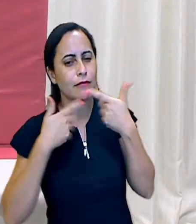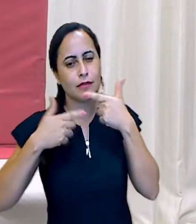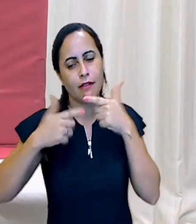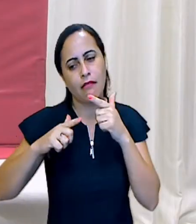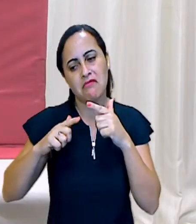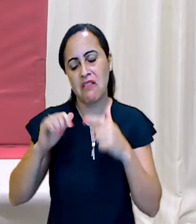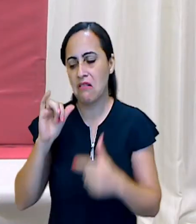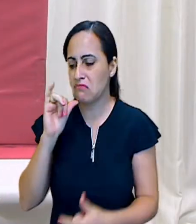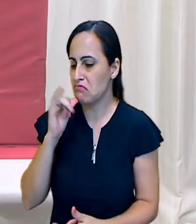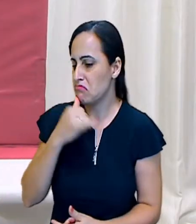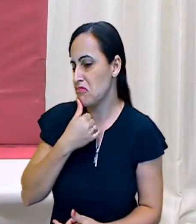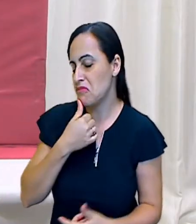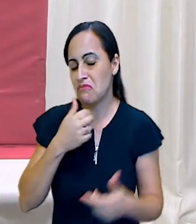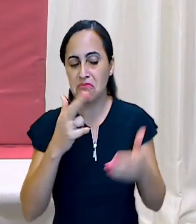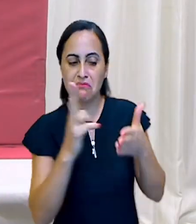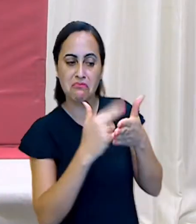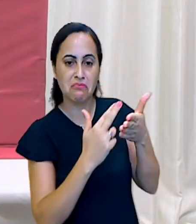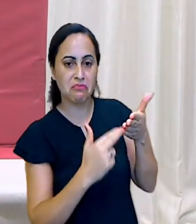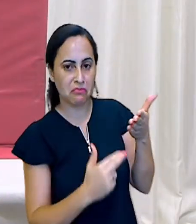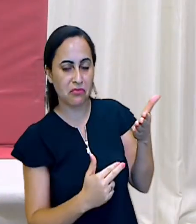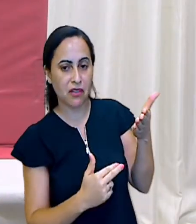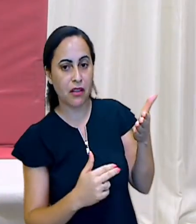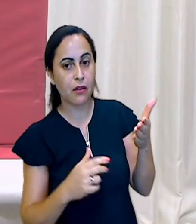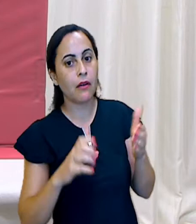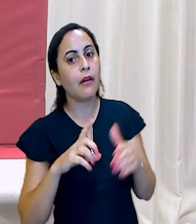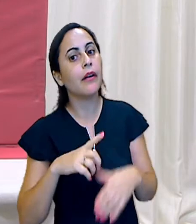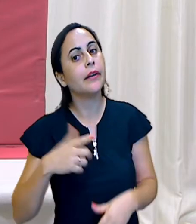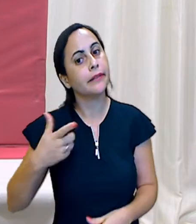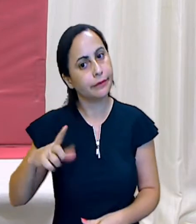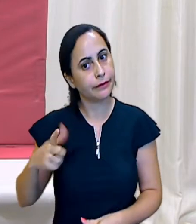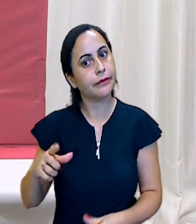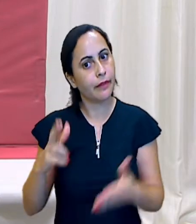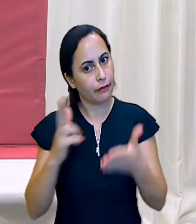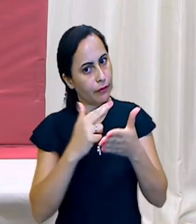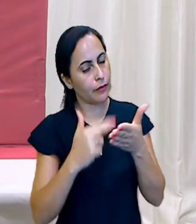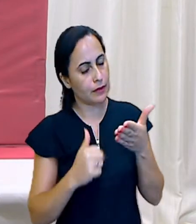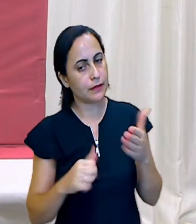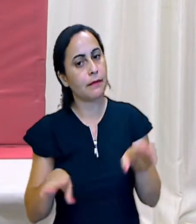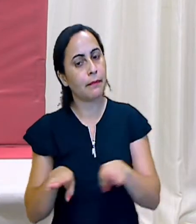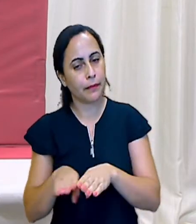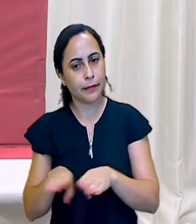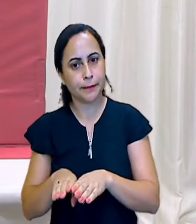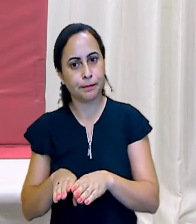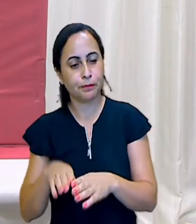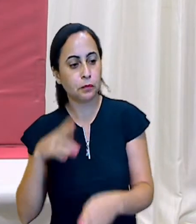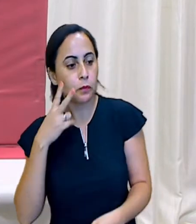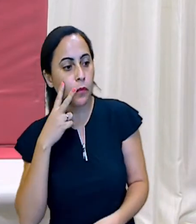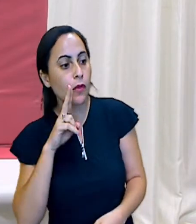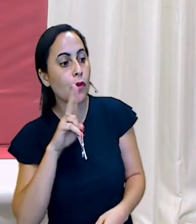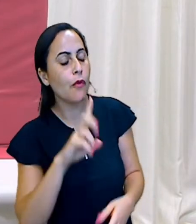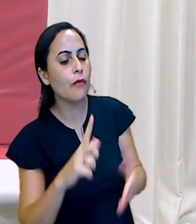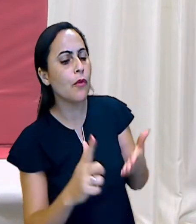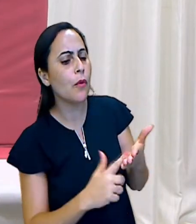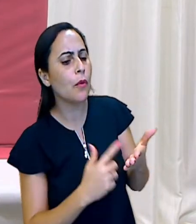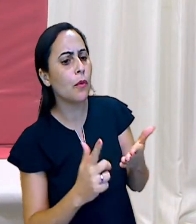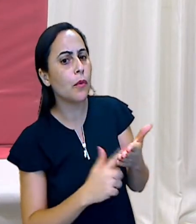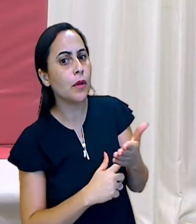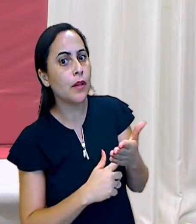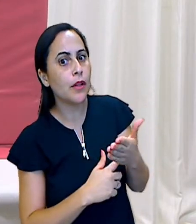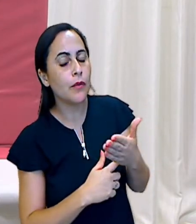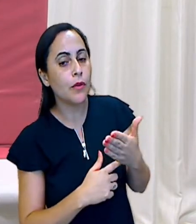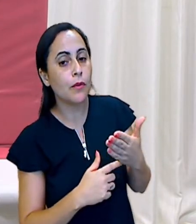e sem figuras. Nessa livraria, eu vi um livro com um